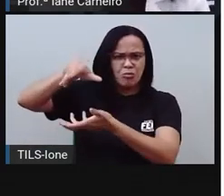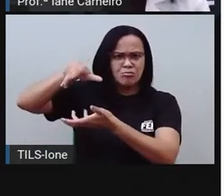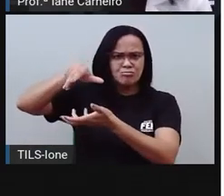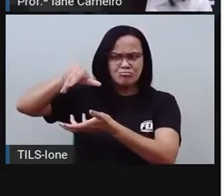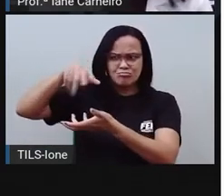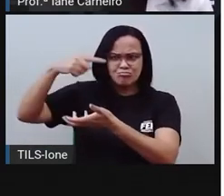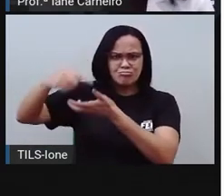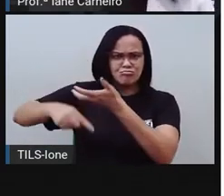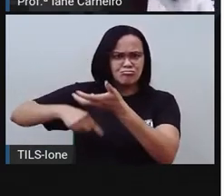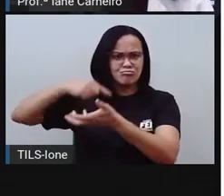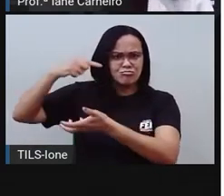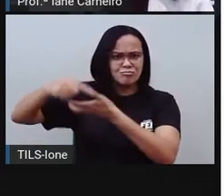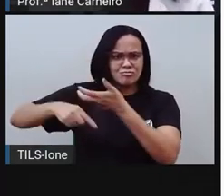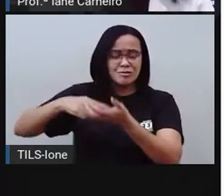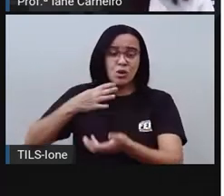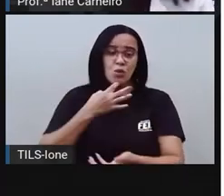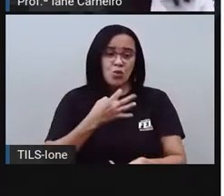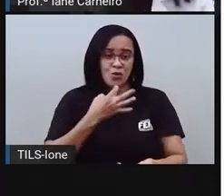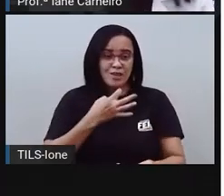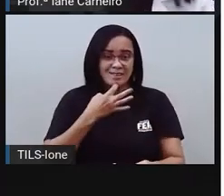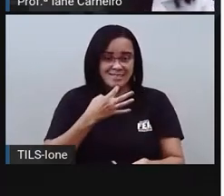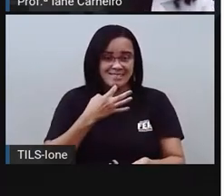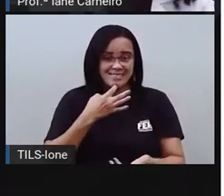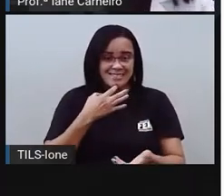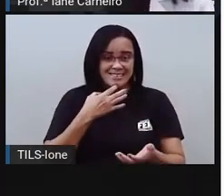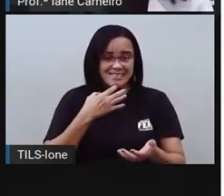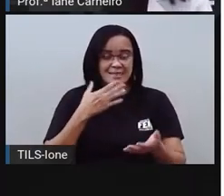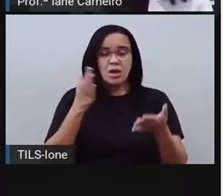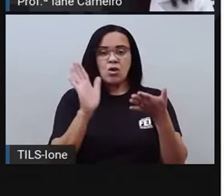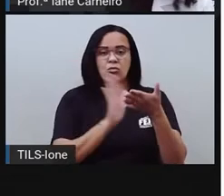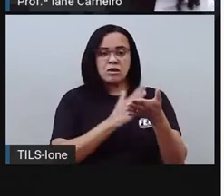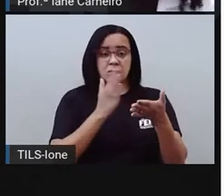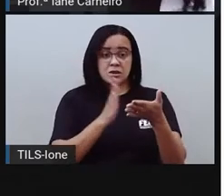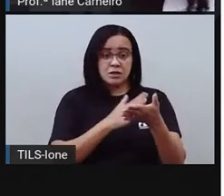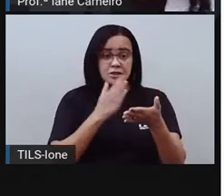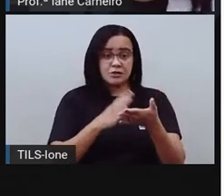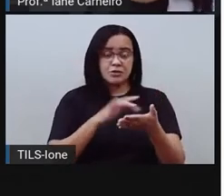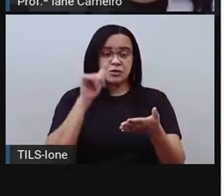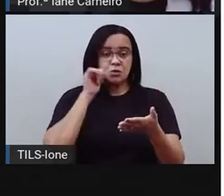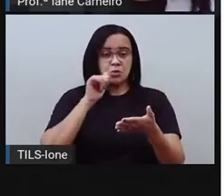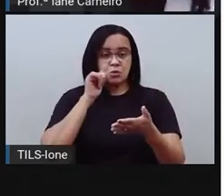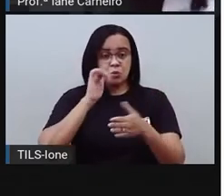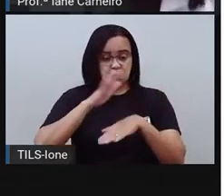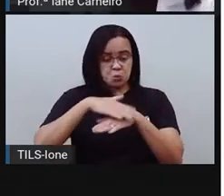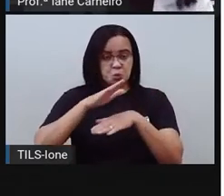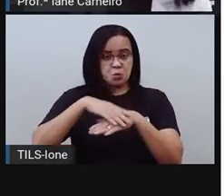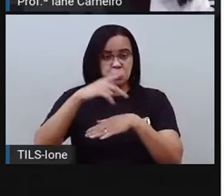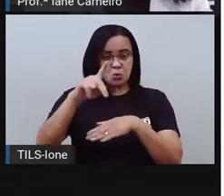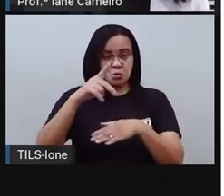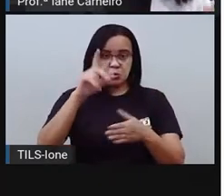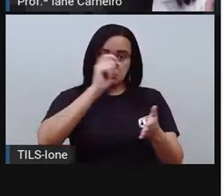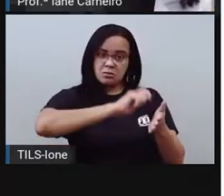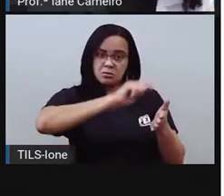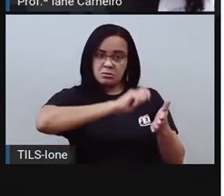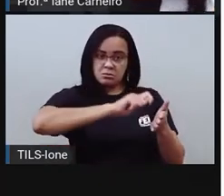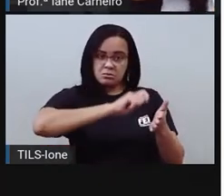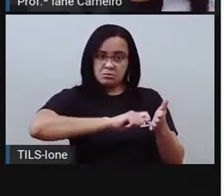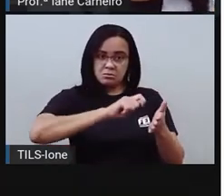Vamos conhecer? Esse livro foi escrito por Ingrid Bissermeyer